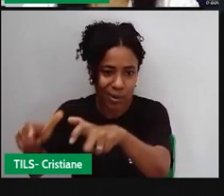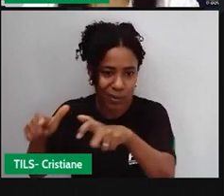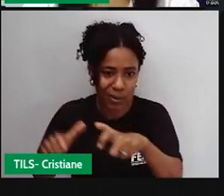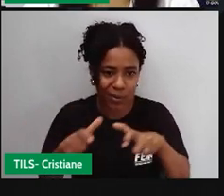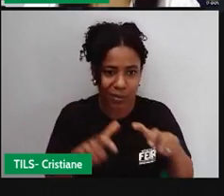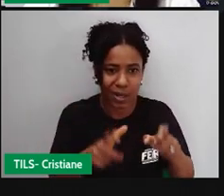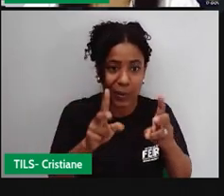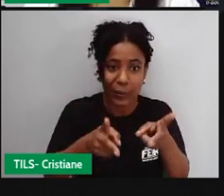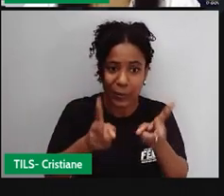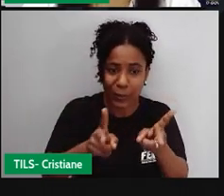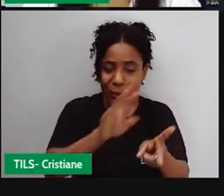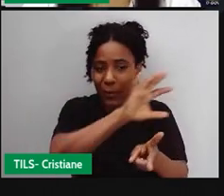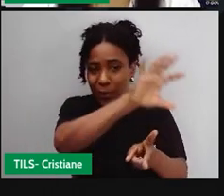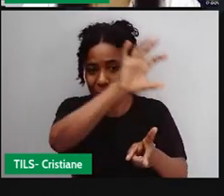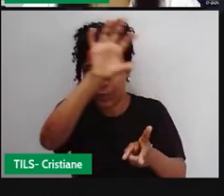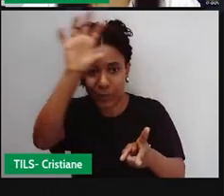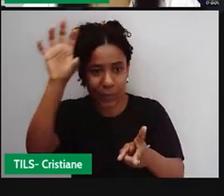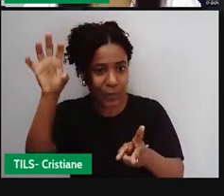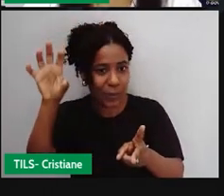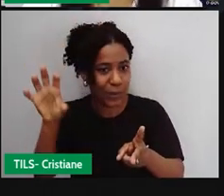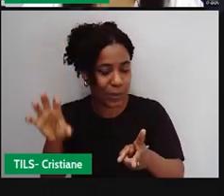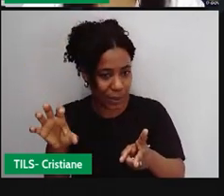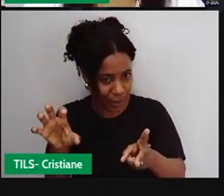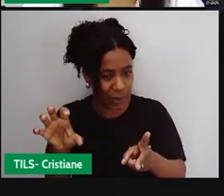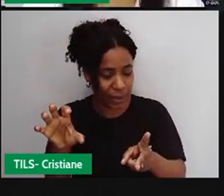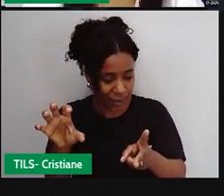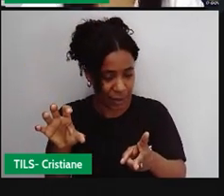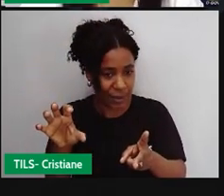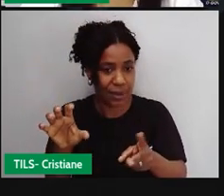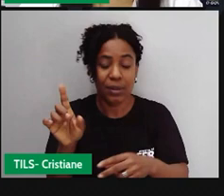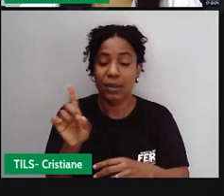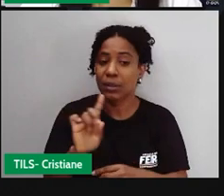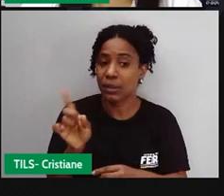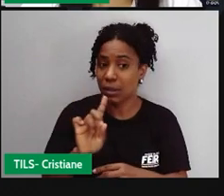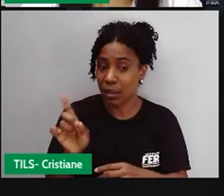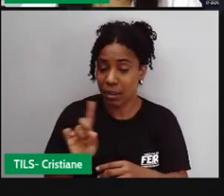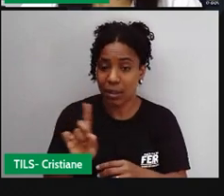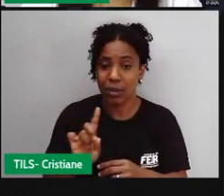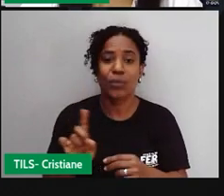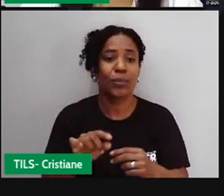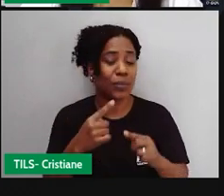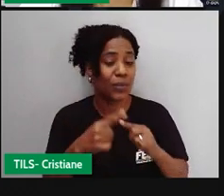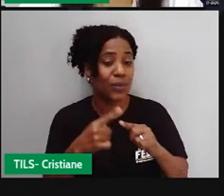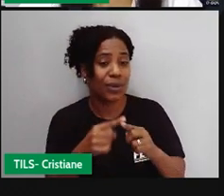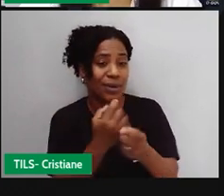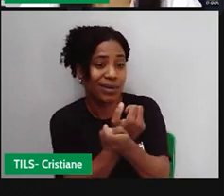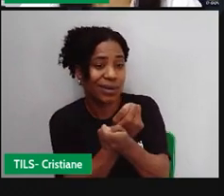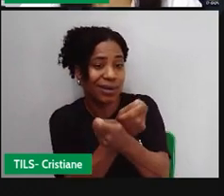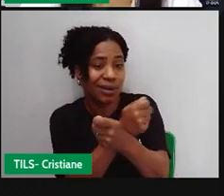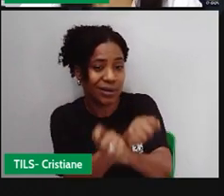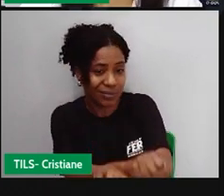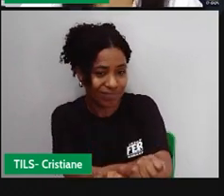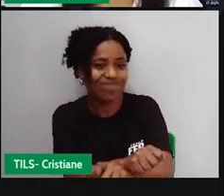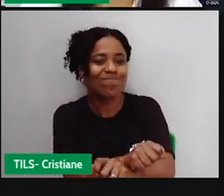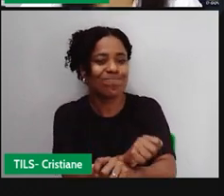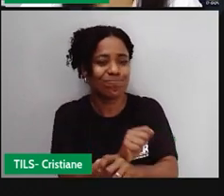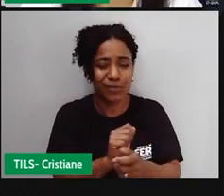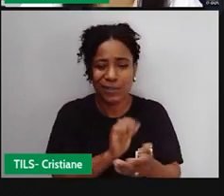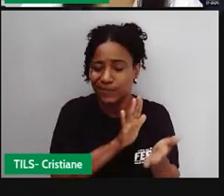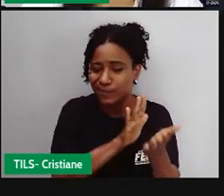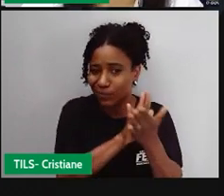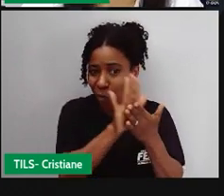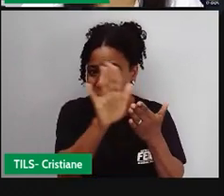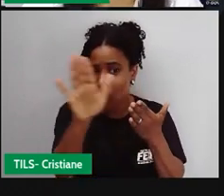específico, né? Os africanos escravizados, eles fugiam e iam se juntando